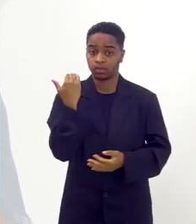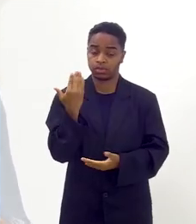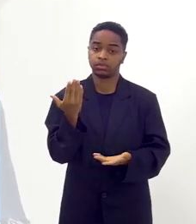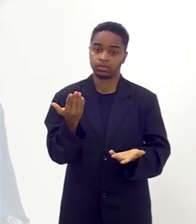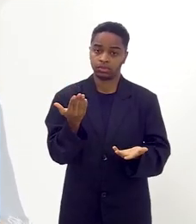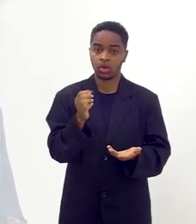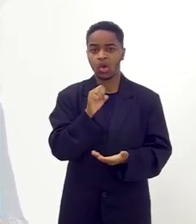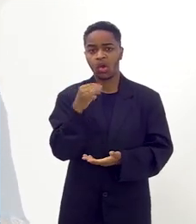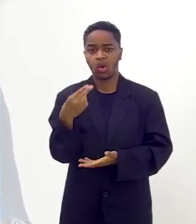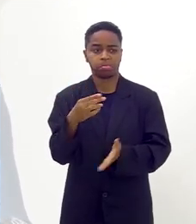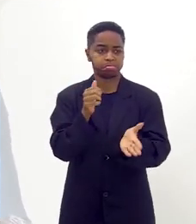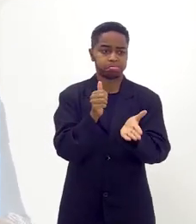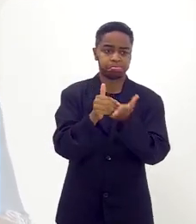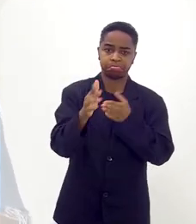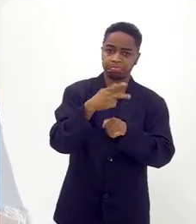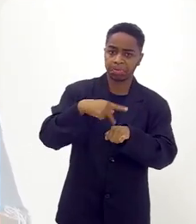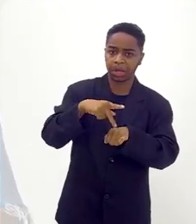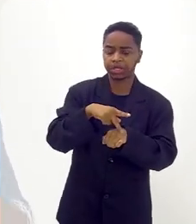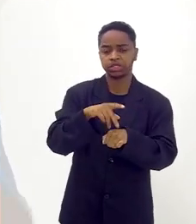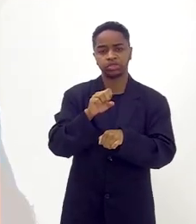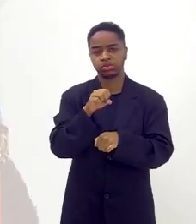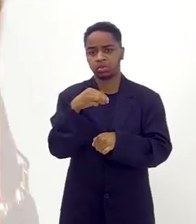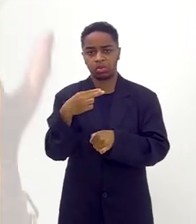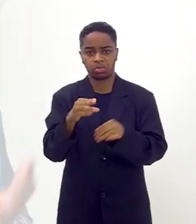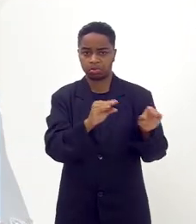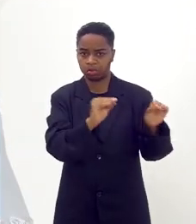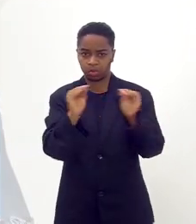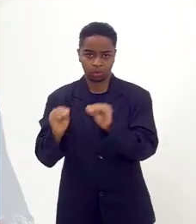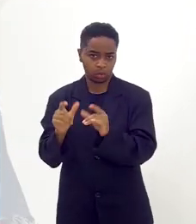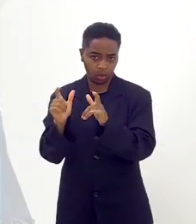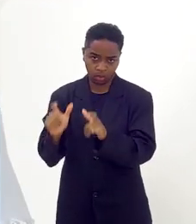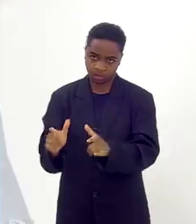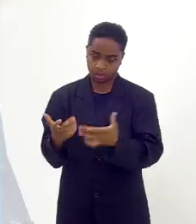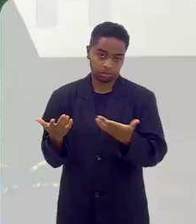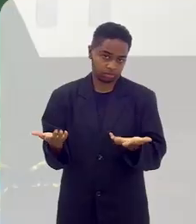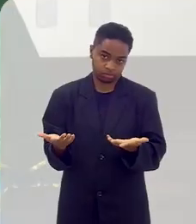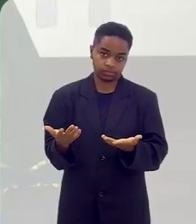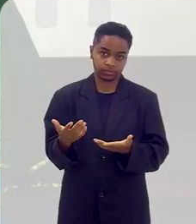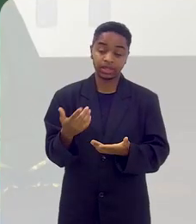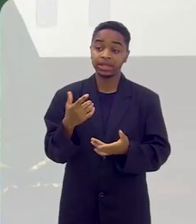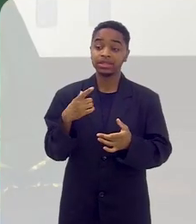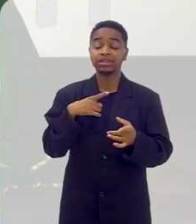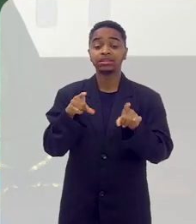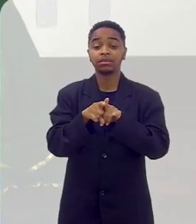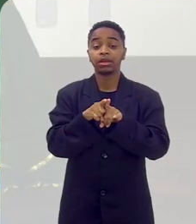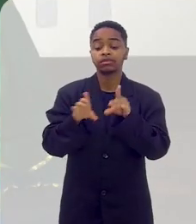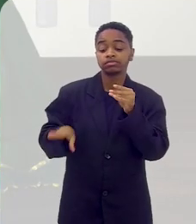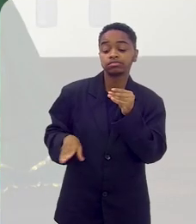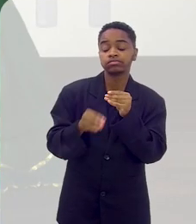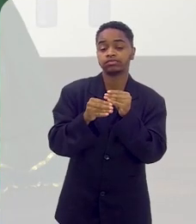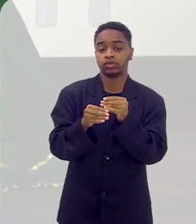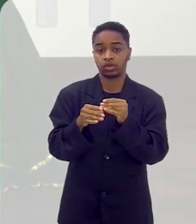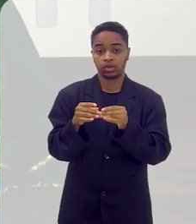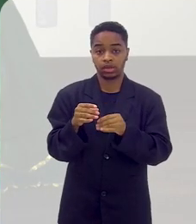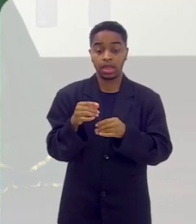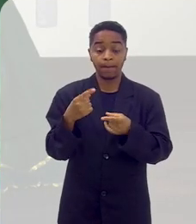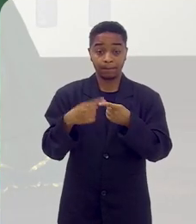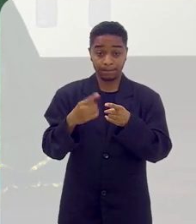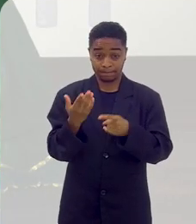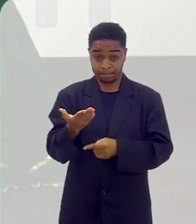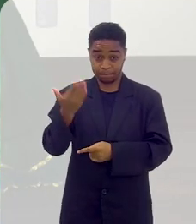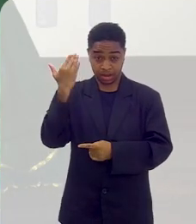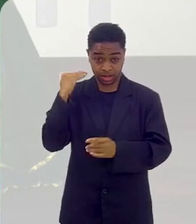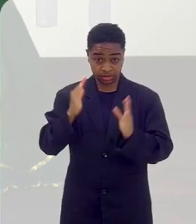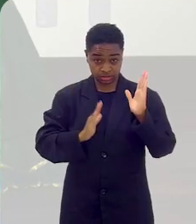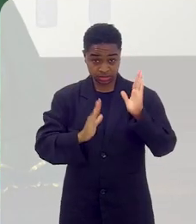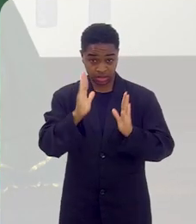pai ou a mãe ou foi deportada, ou foi expulso. Deixa eu só até fazer uma observação, se você me permitir. Naquela